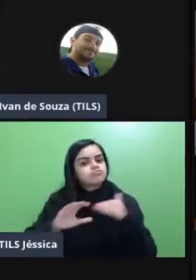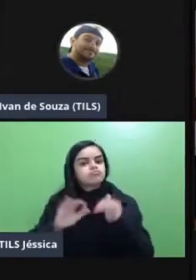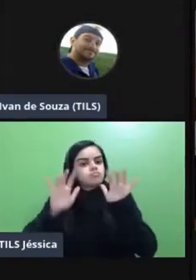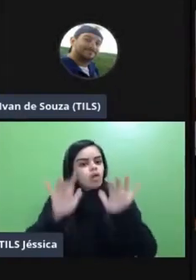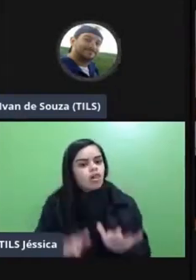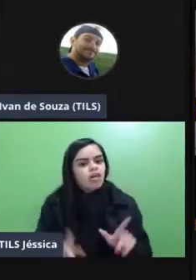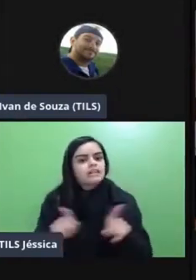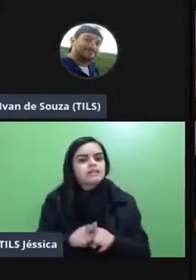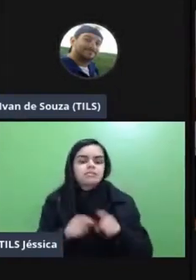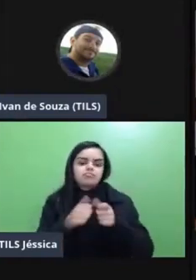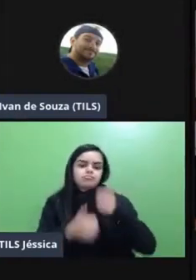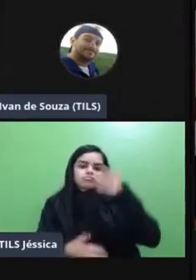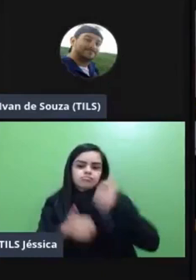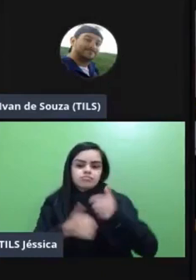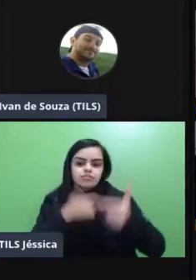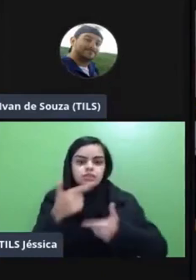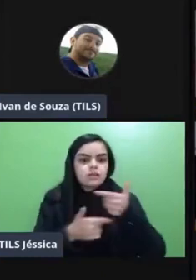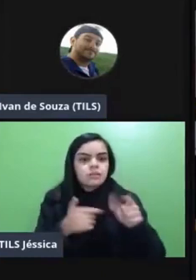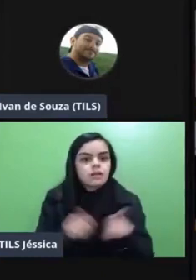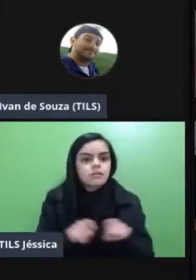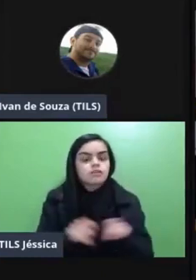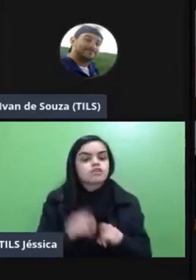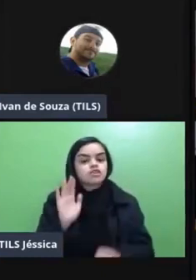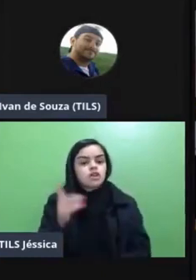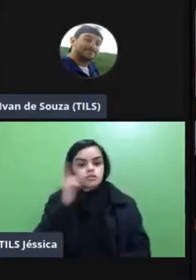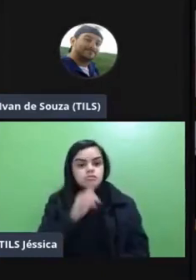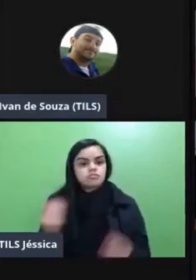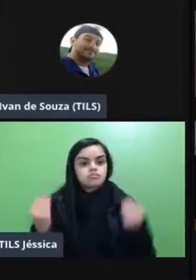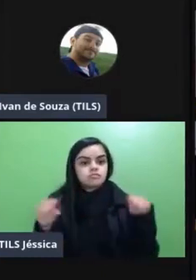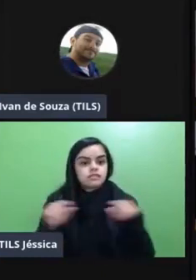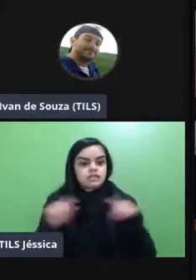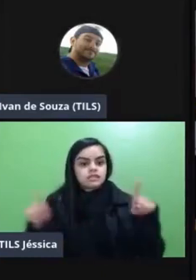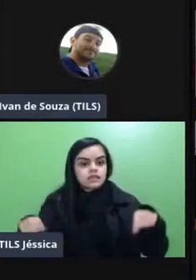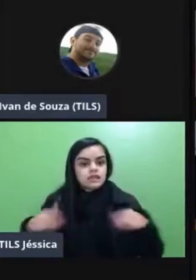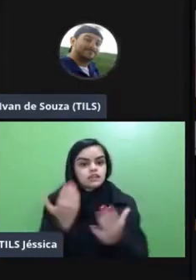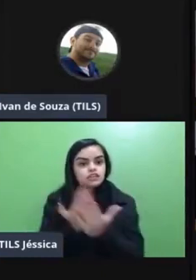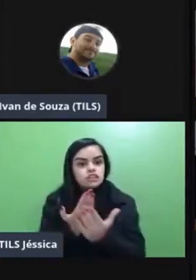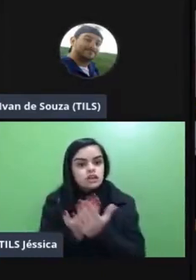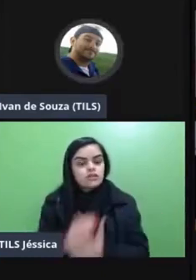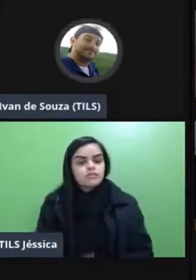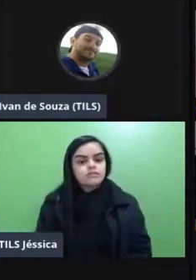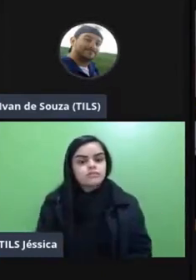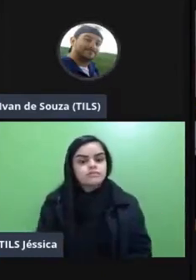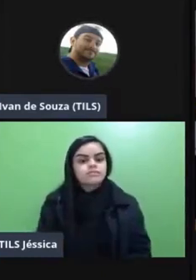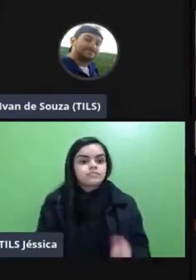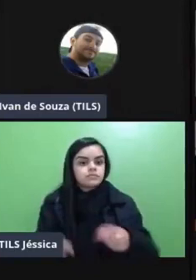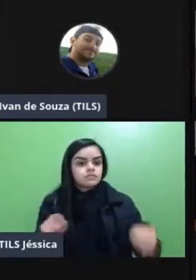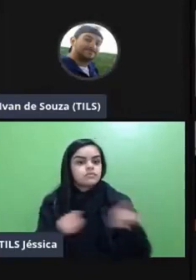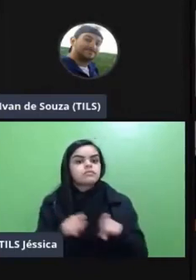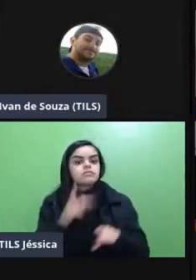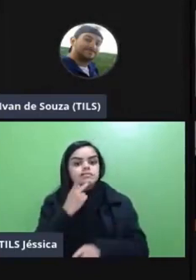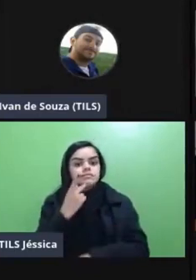comentando o trabalho que ele postou ali na sala de aula e aí eu retomo também